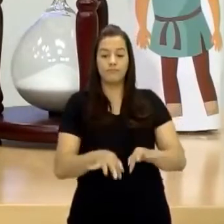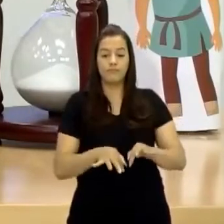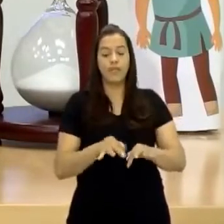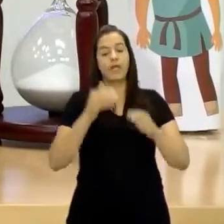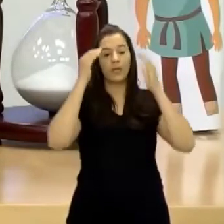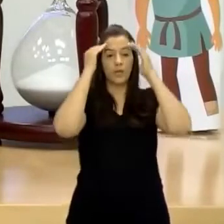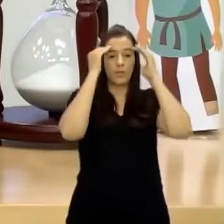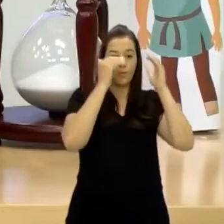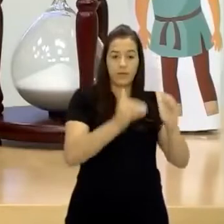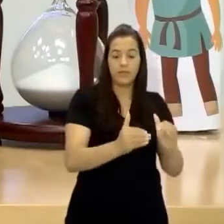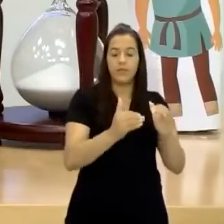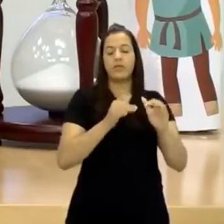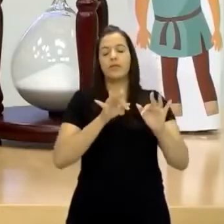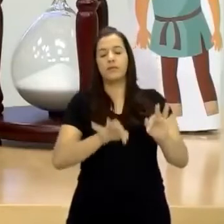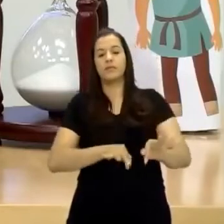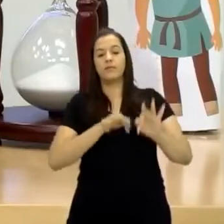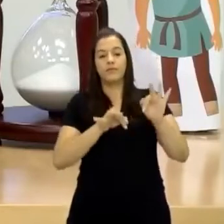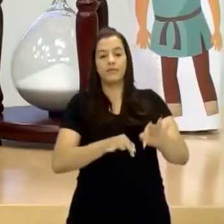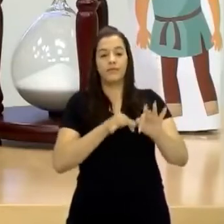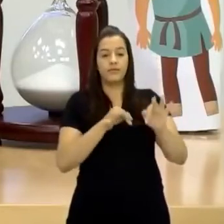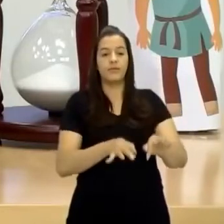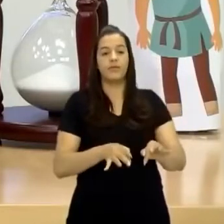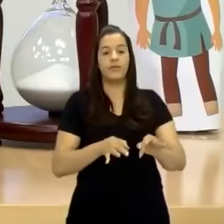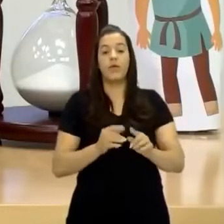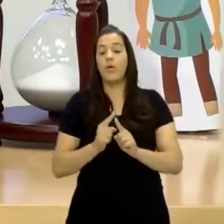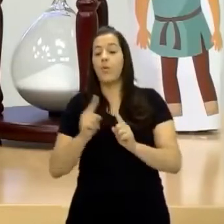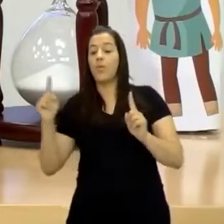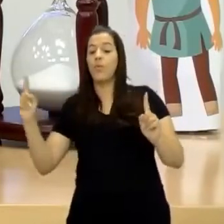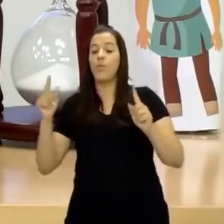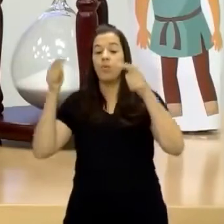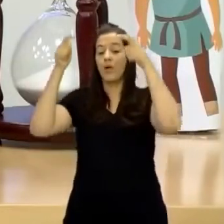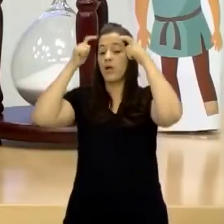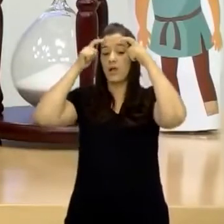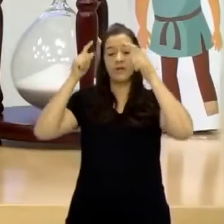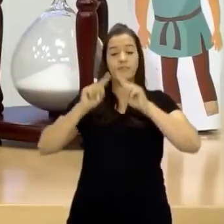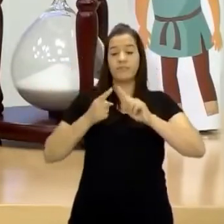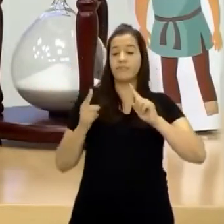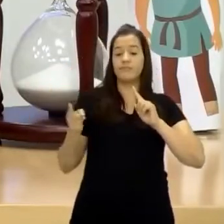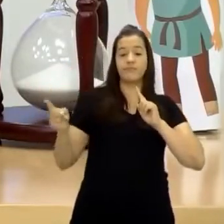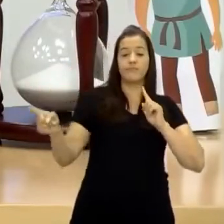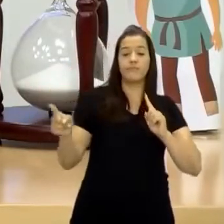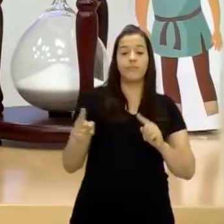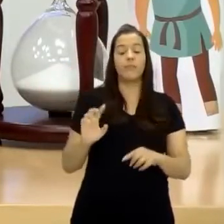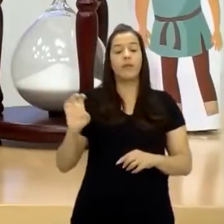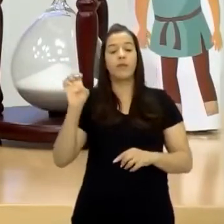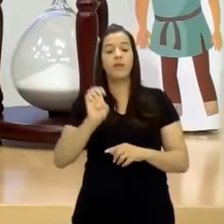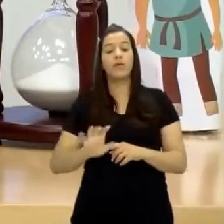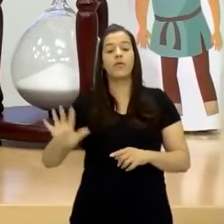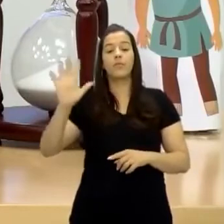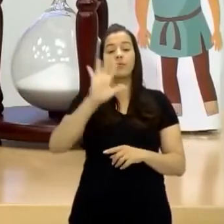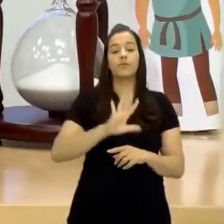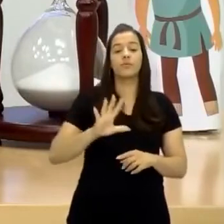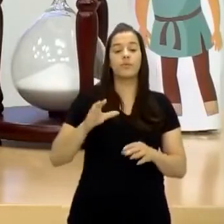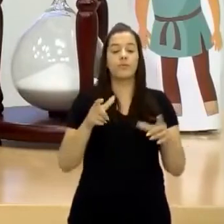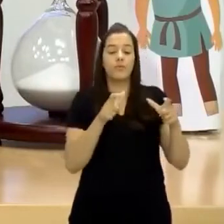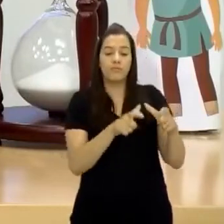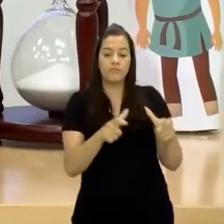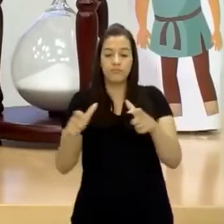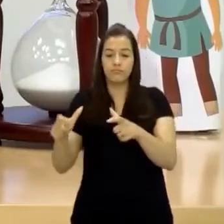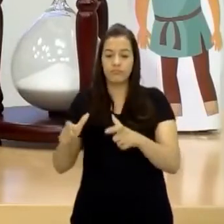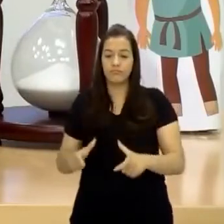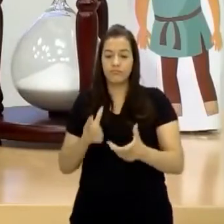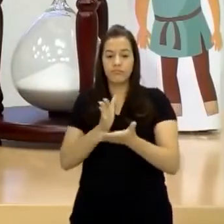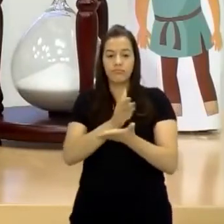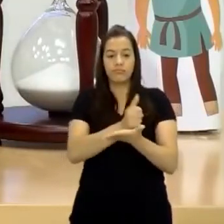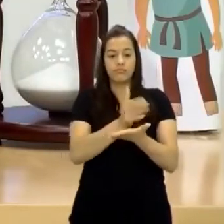obedecendo ao seu senhor feudal. Eles estão distantes lá do rei. E aí, a Europa era toda, a Europa Ocidental toda fragmentadinha em